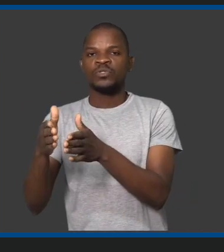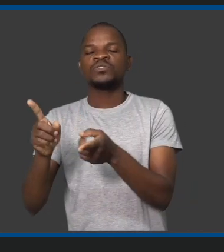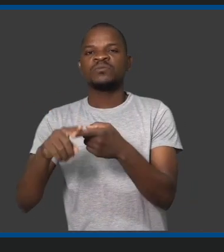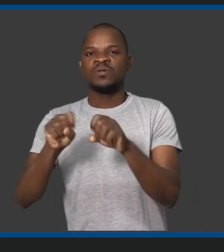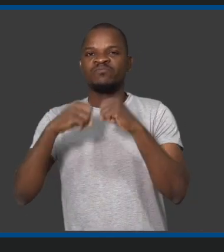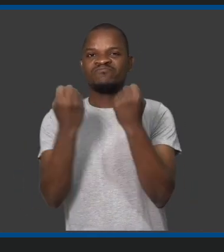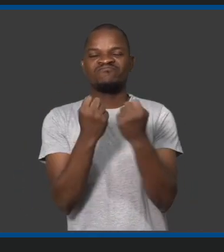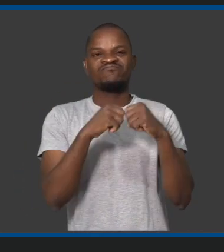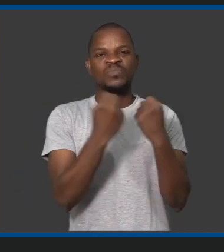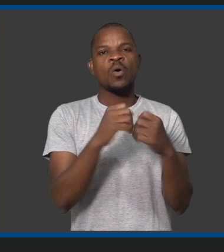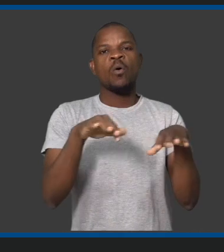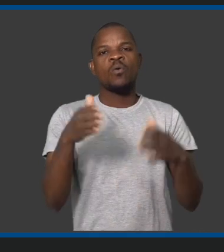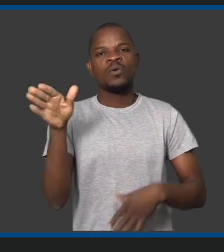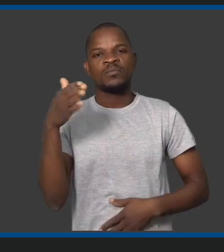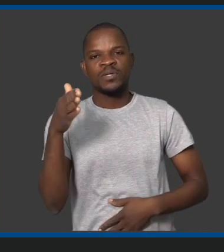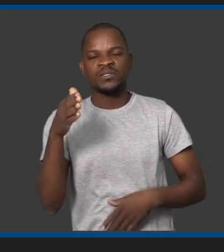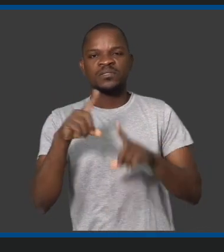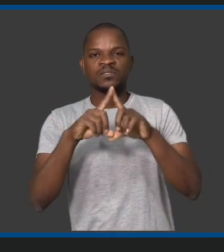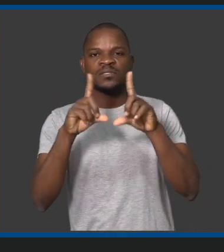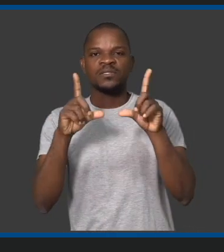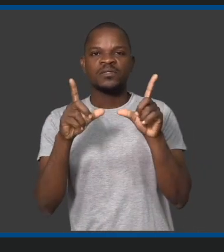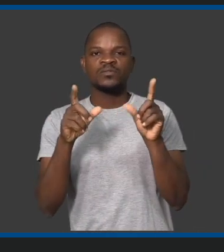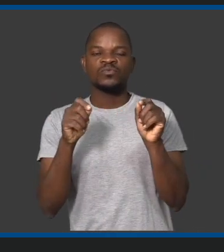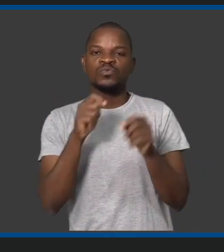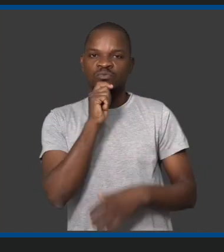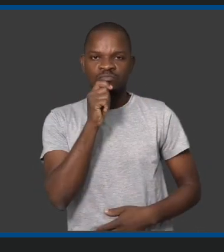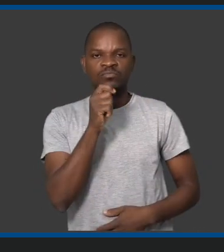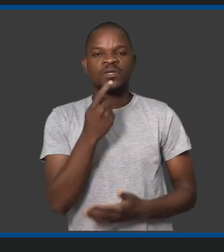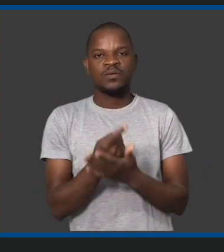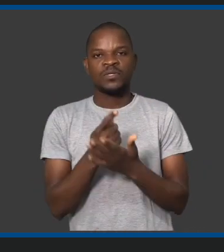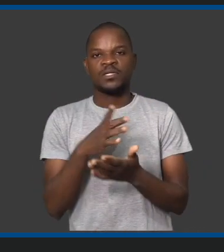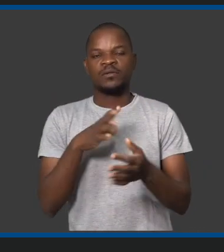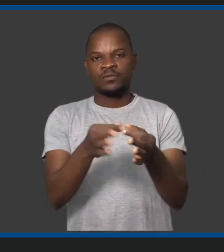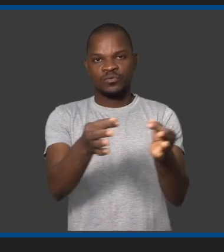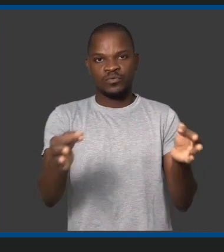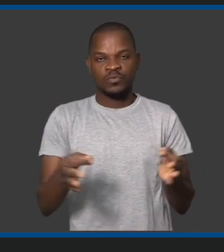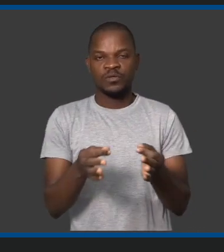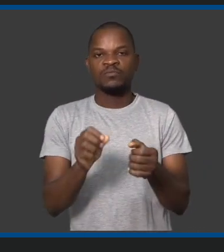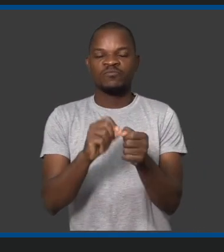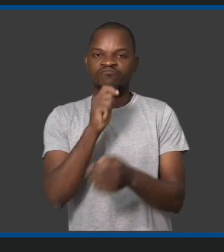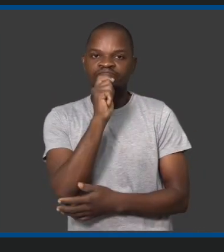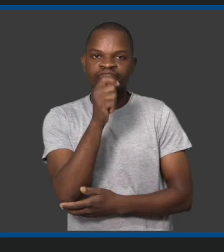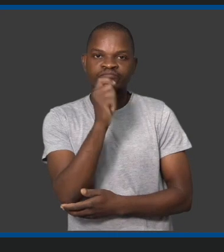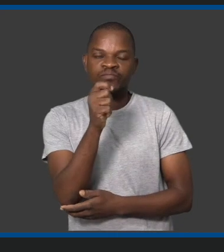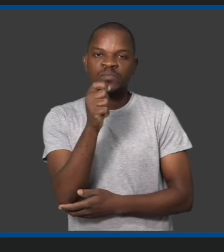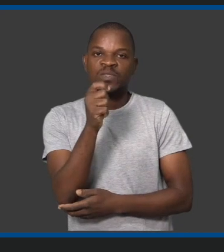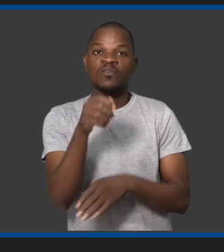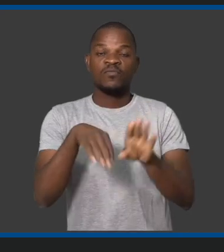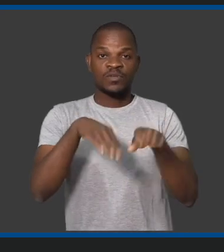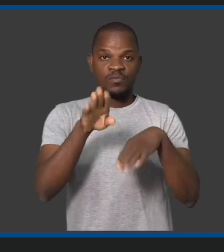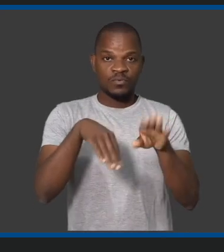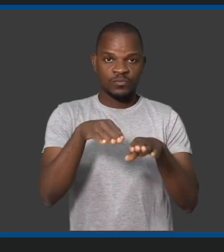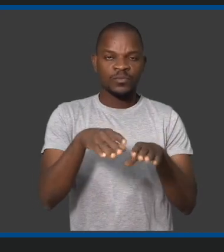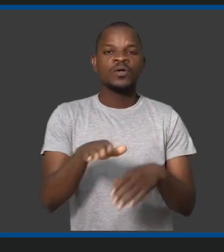de indicarem os jornalistas credenciados para cobrir os jogos do Moçambola, por via dessa